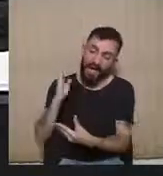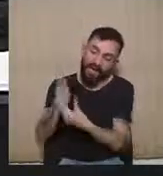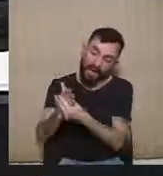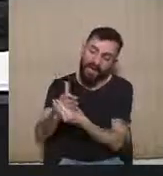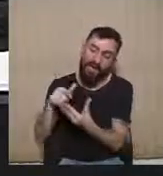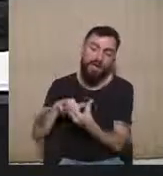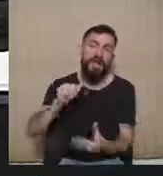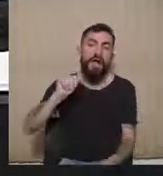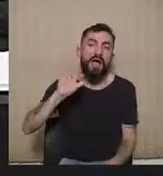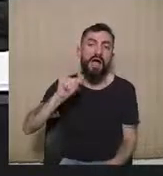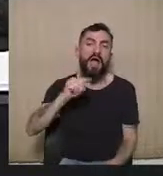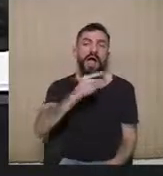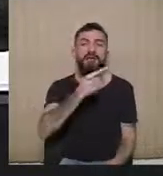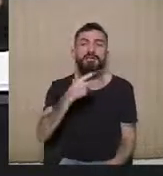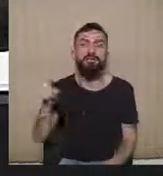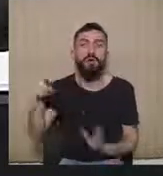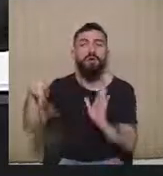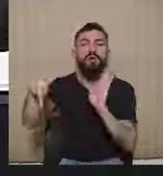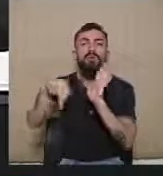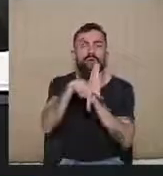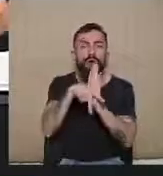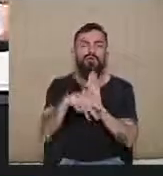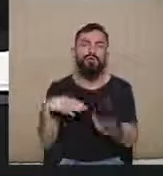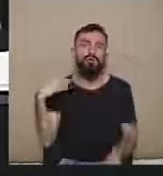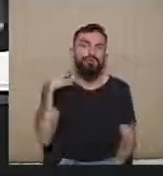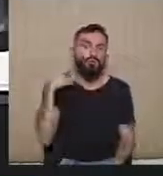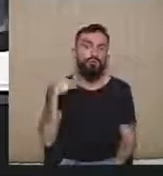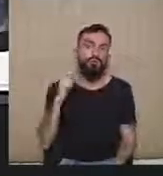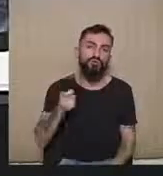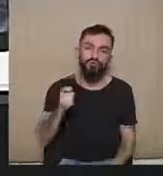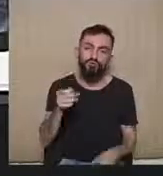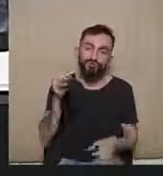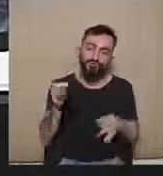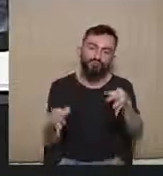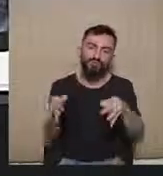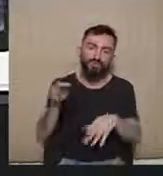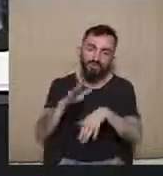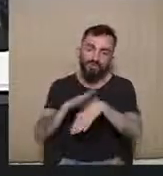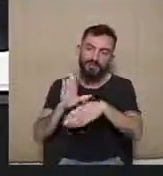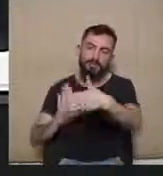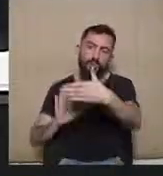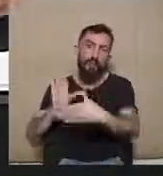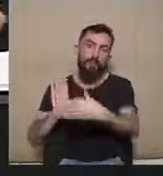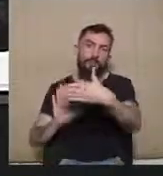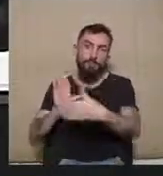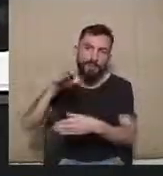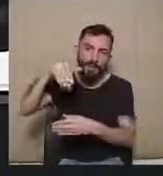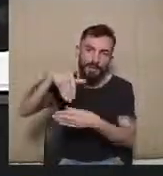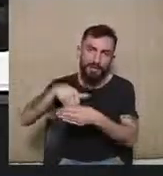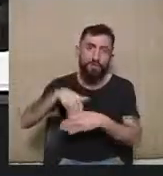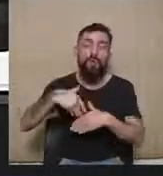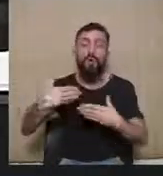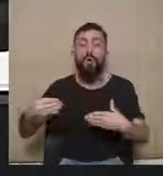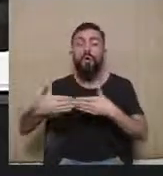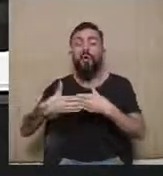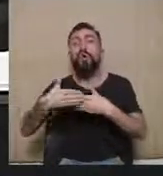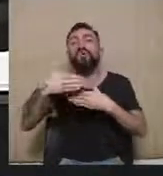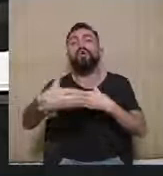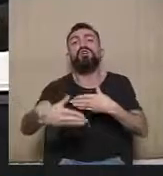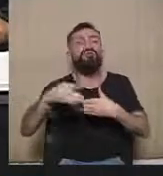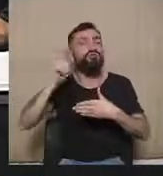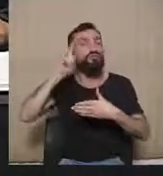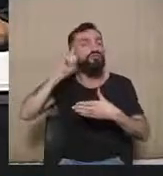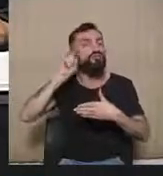têm vez, somente têm oportunidade de serem ajuizados no momento eleitoral ou no mais tardar até 15 dias a contar da